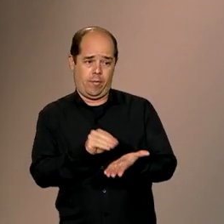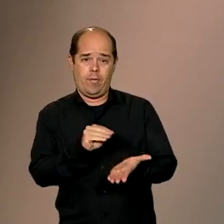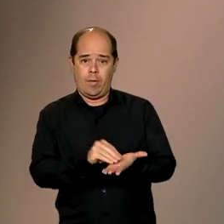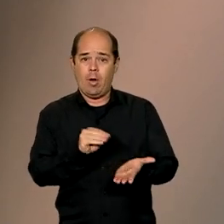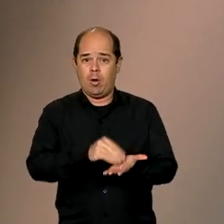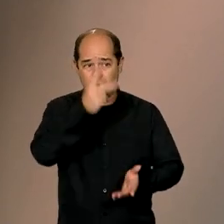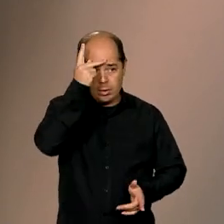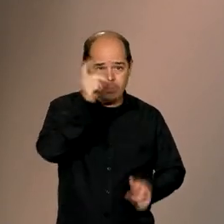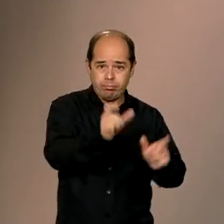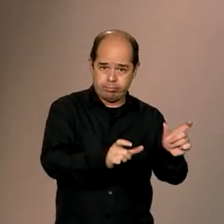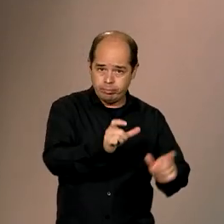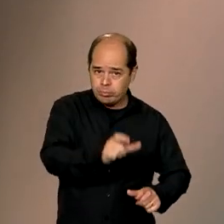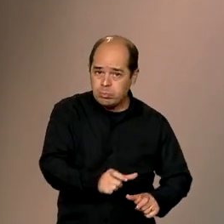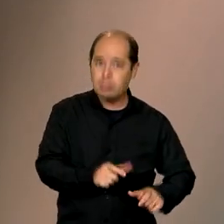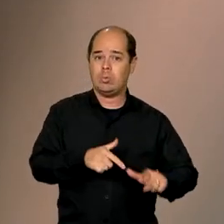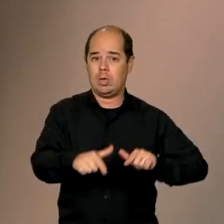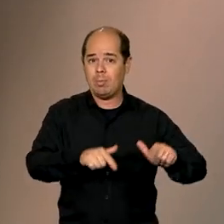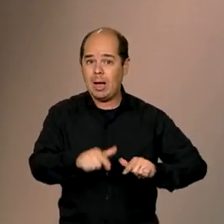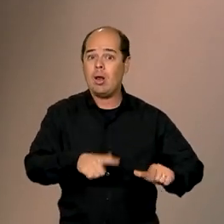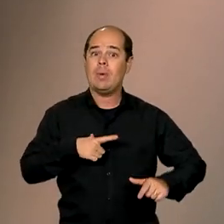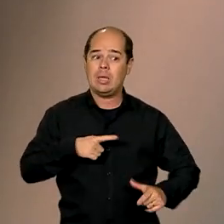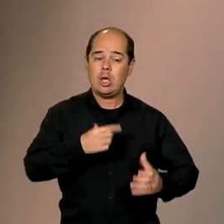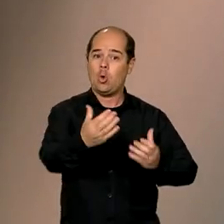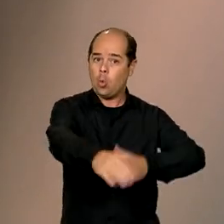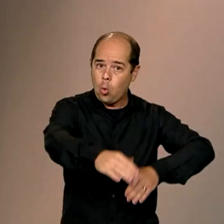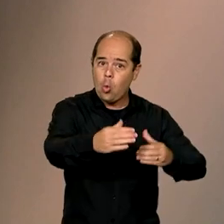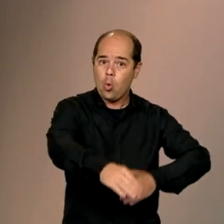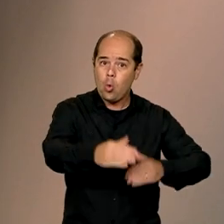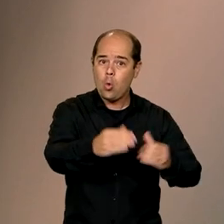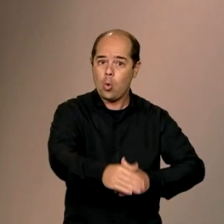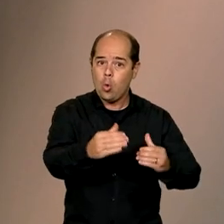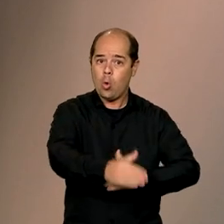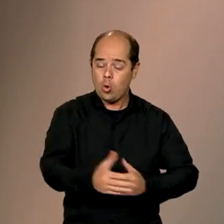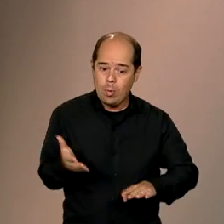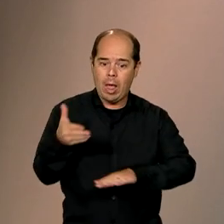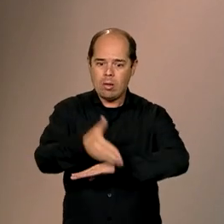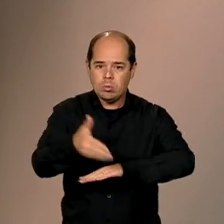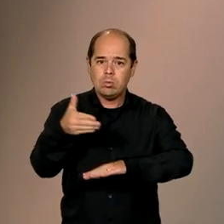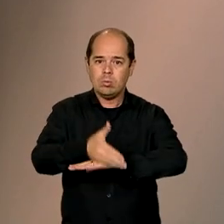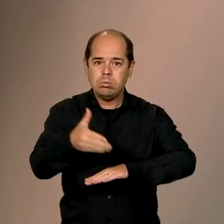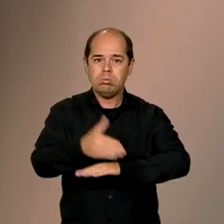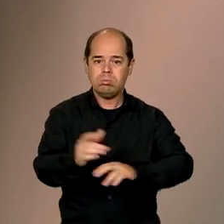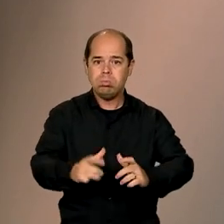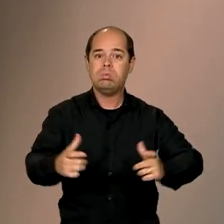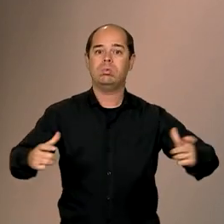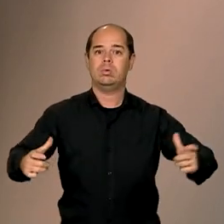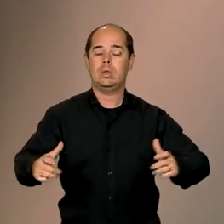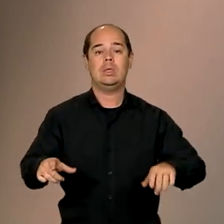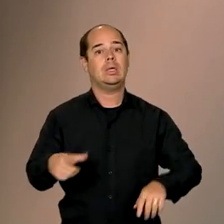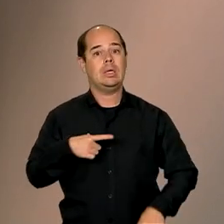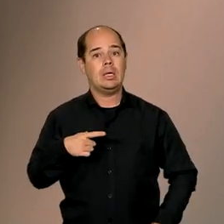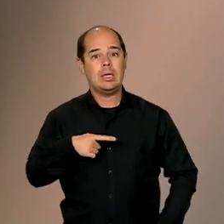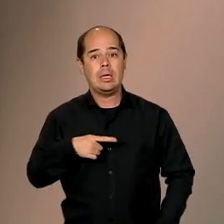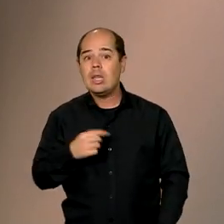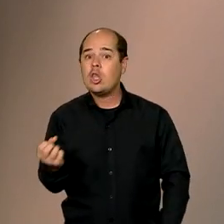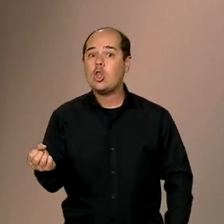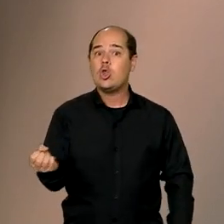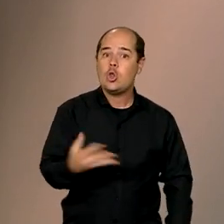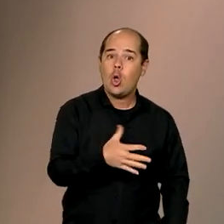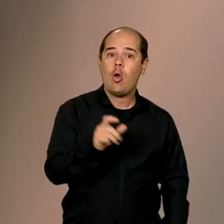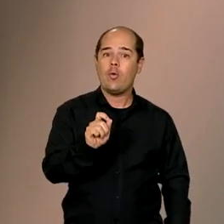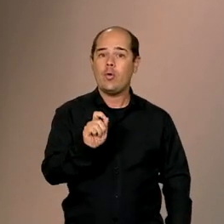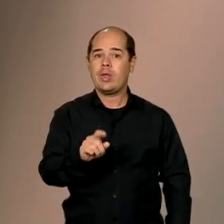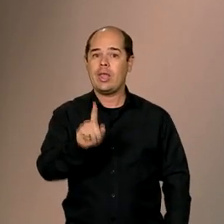encaminhados para reforçar o time. Mas nós temos uma inovação que, a partir do E-Social, muitas coisas se